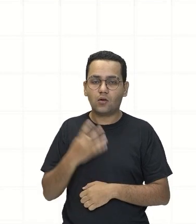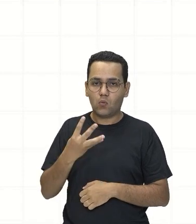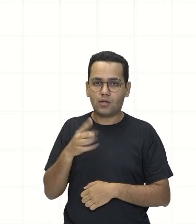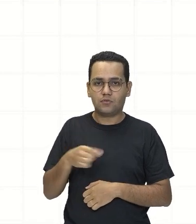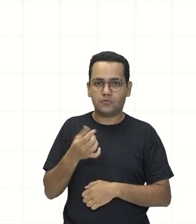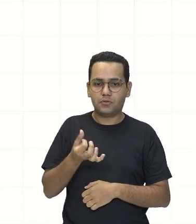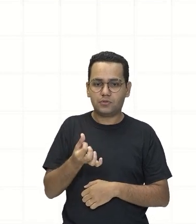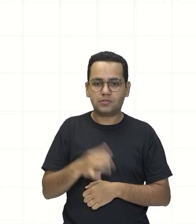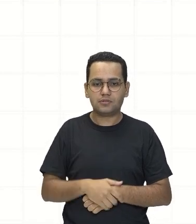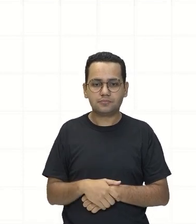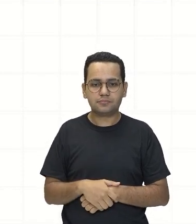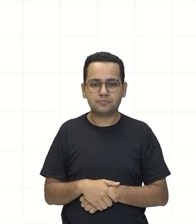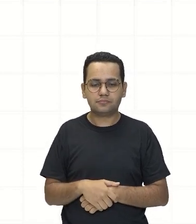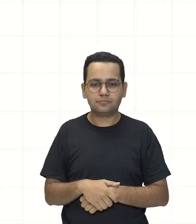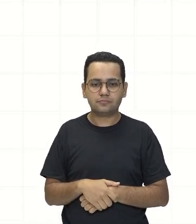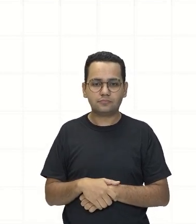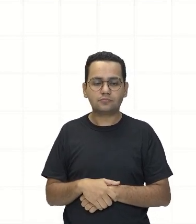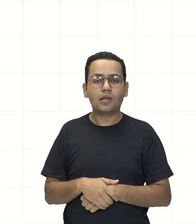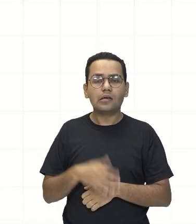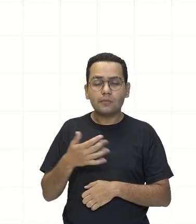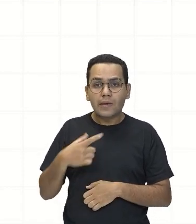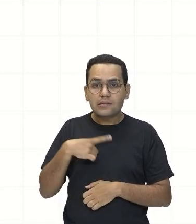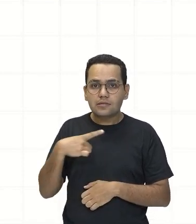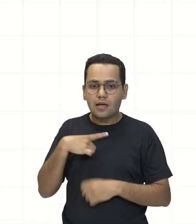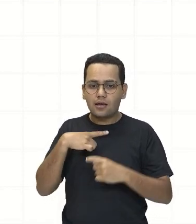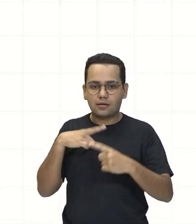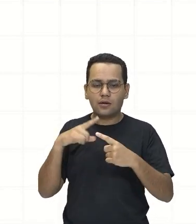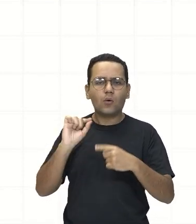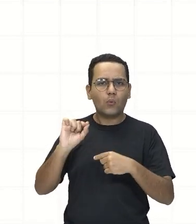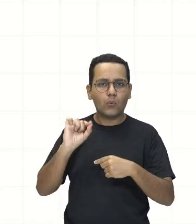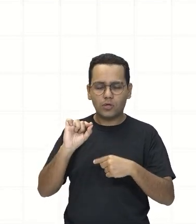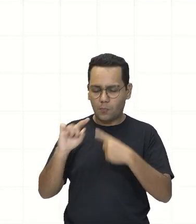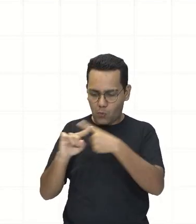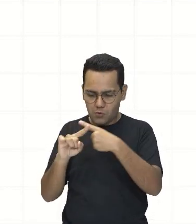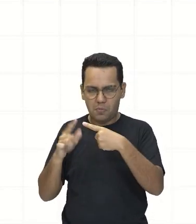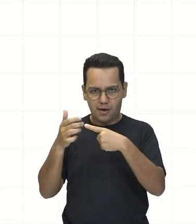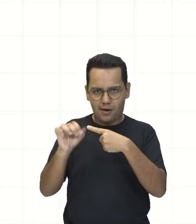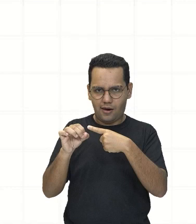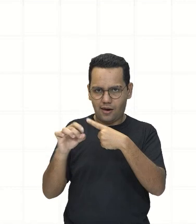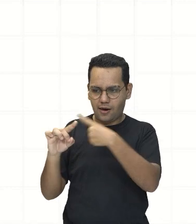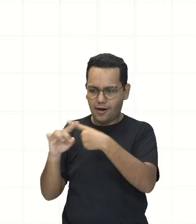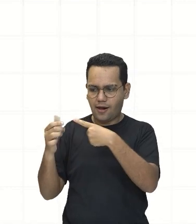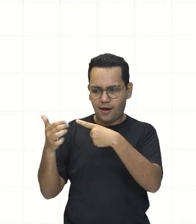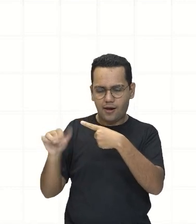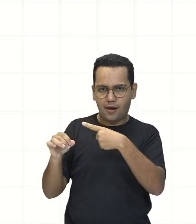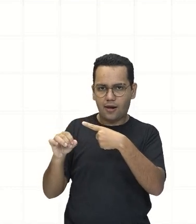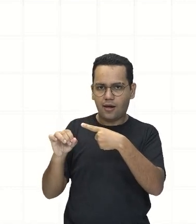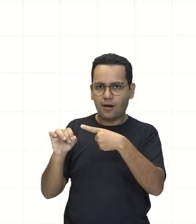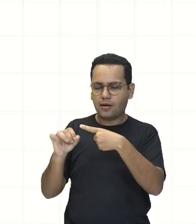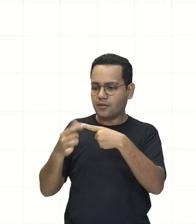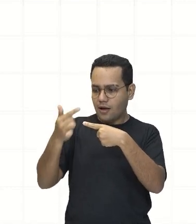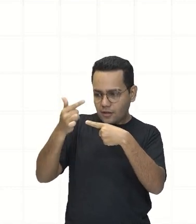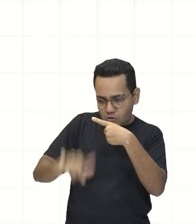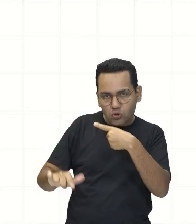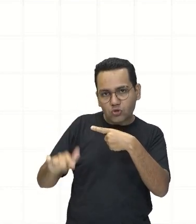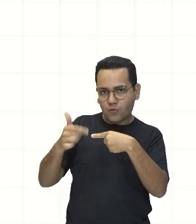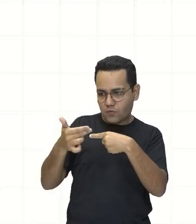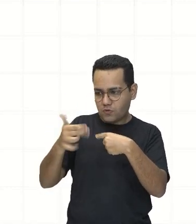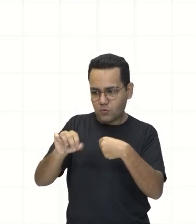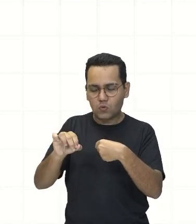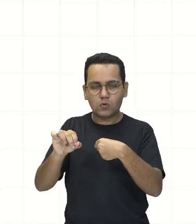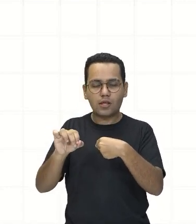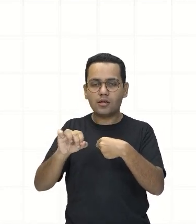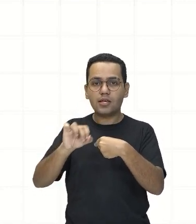Multiplicação de potência de mesma base Repete a base Somos expoentes 1 mais 4 dá 5 Pronto Agora Este